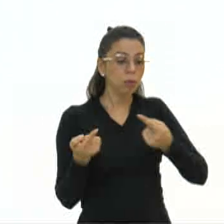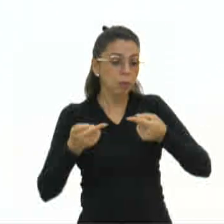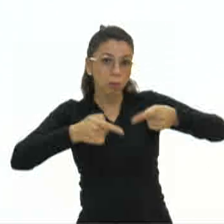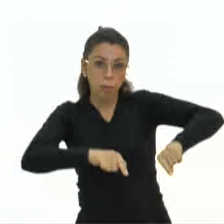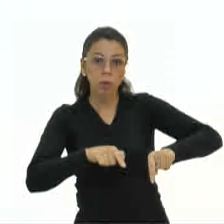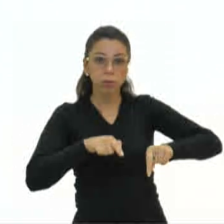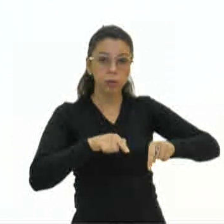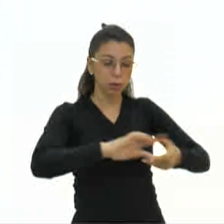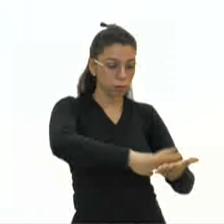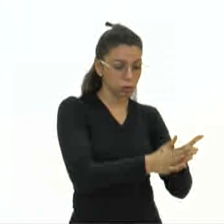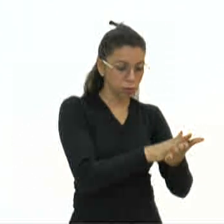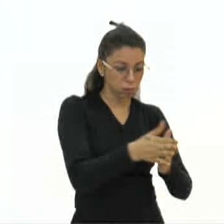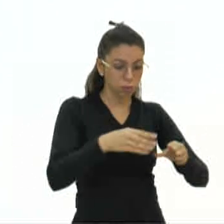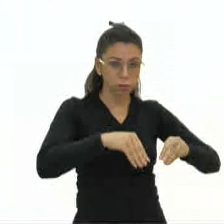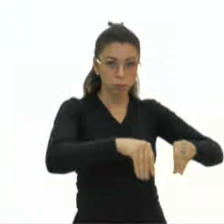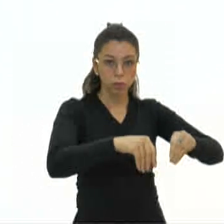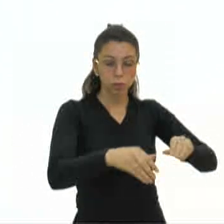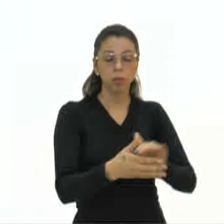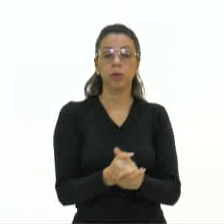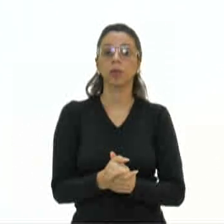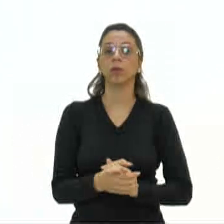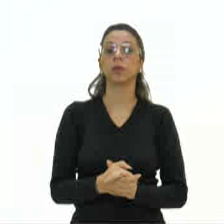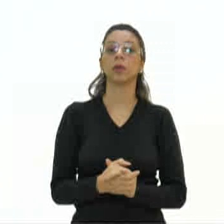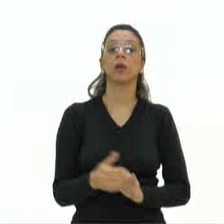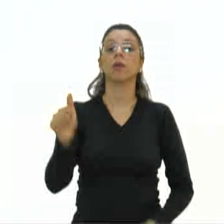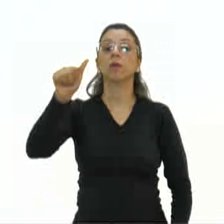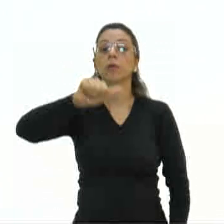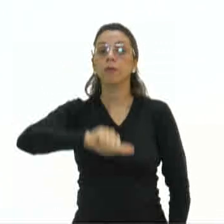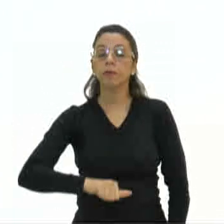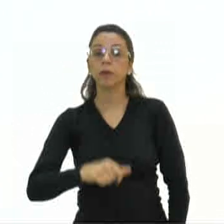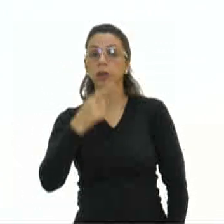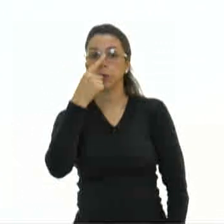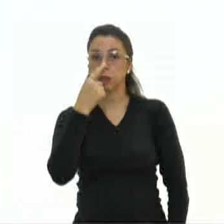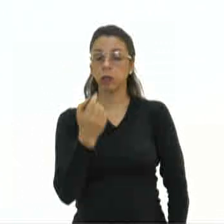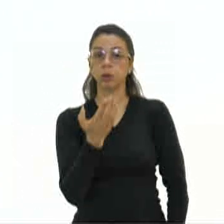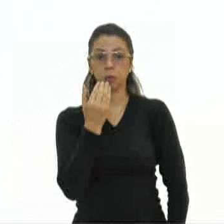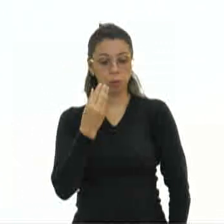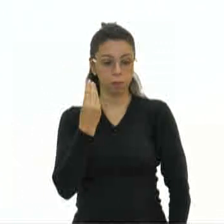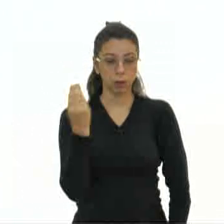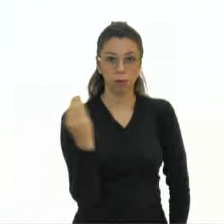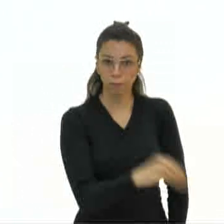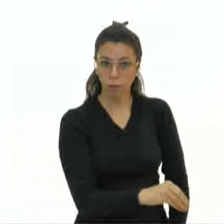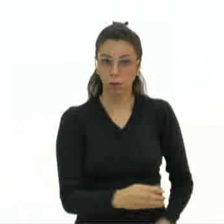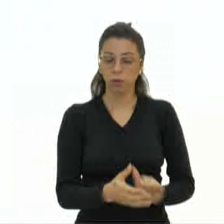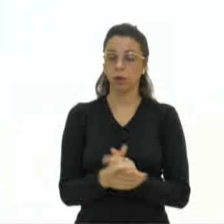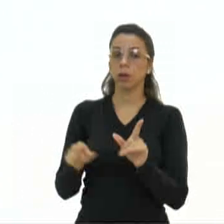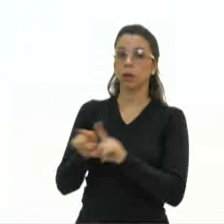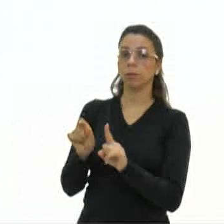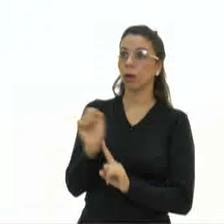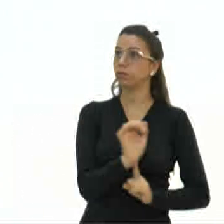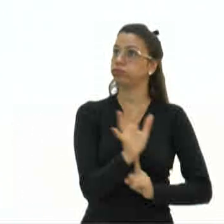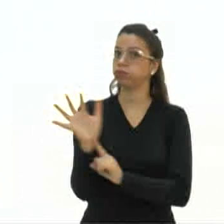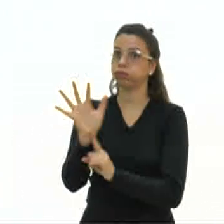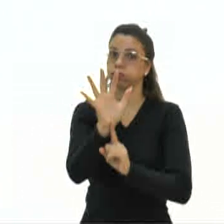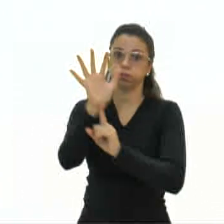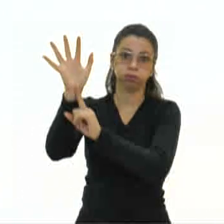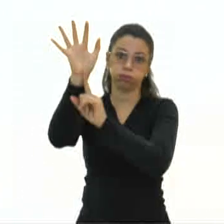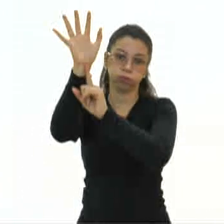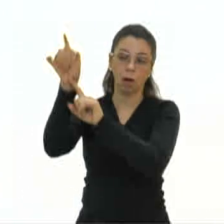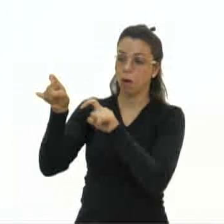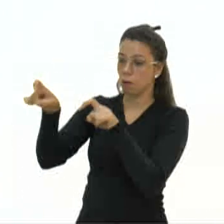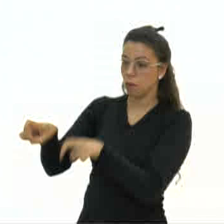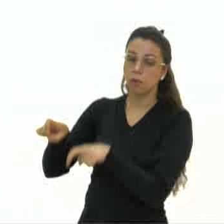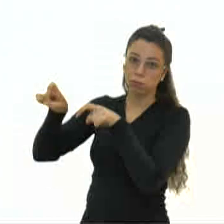solos e o fim do desperdício de alimentos, e das emissões de gases que provocam o efeito estufa pelo setor